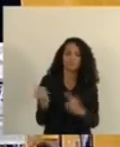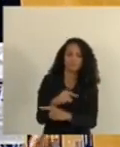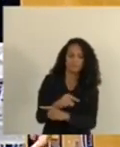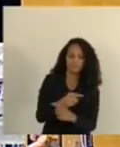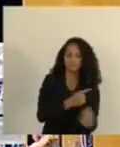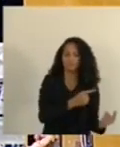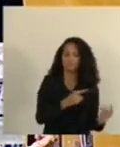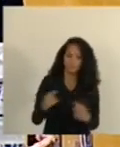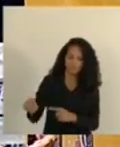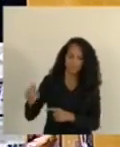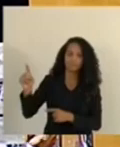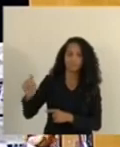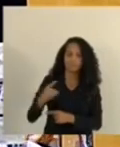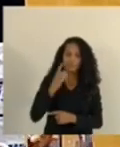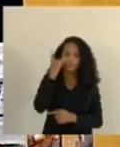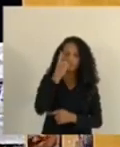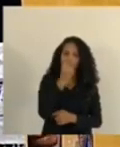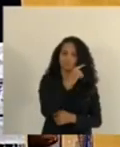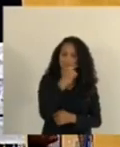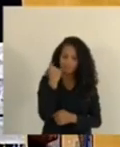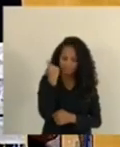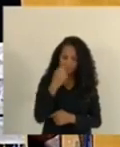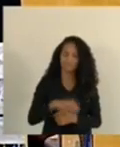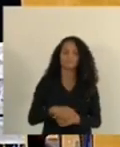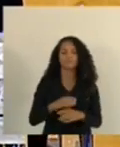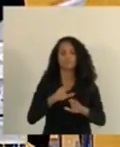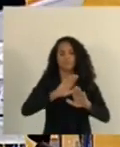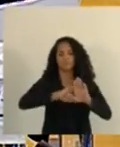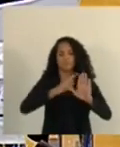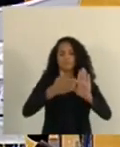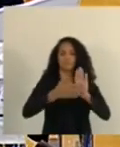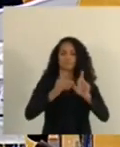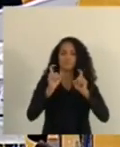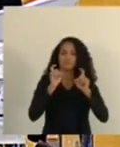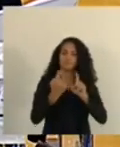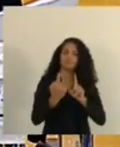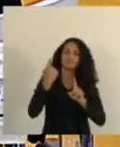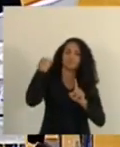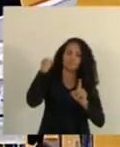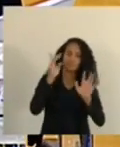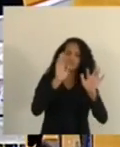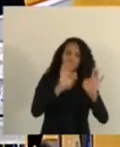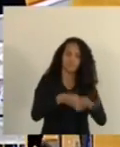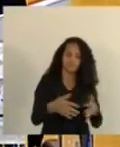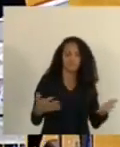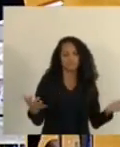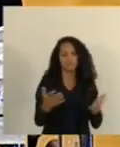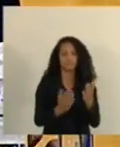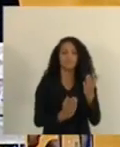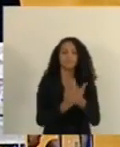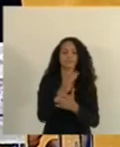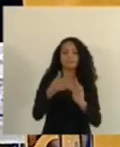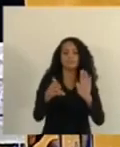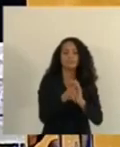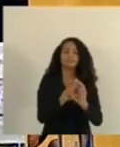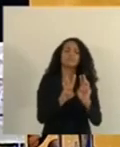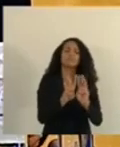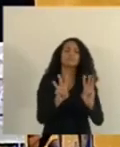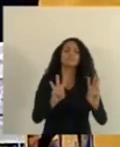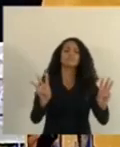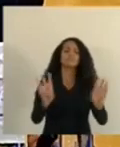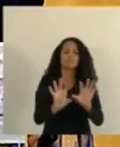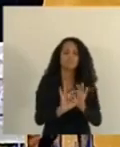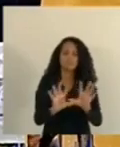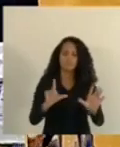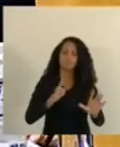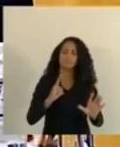deputado Capitão Assunção. Fica dispensada a leitura da sessão anterior, antes, porém, declaro a mesma aprovada conforme disponibilizada